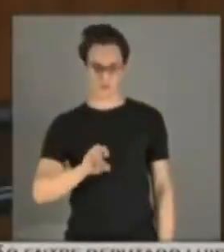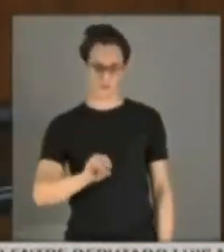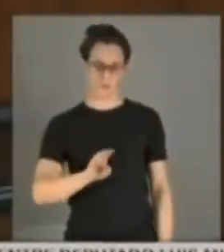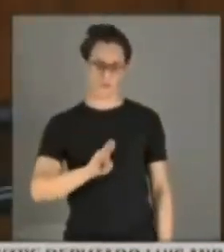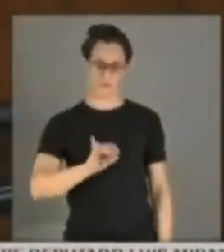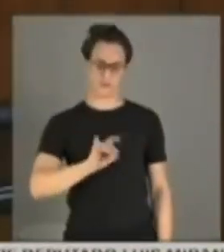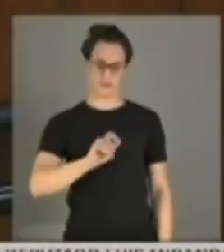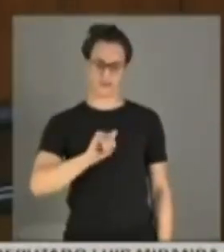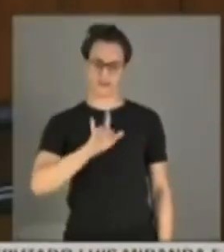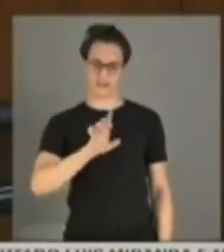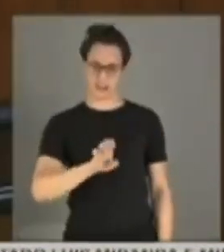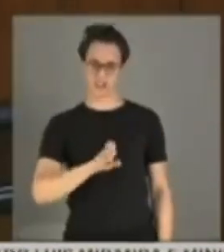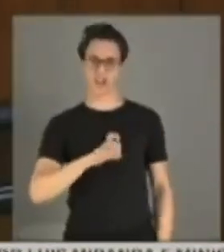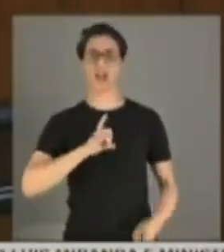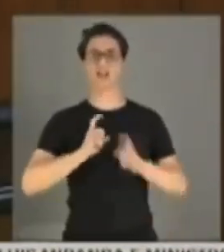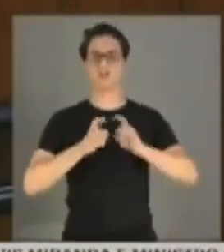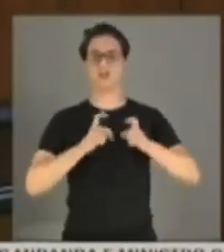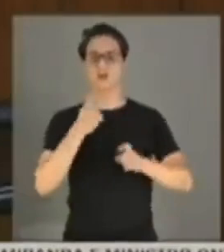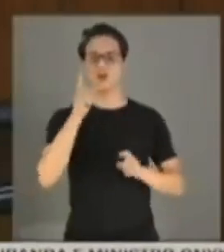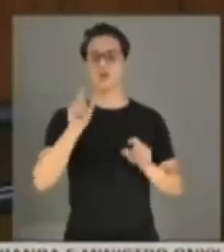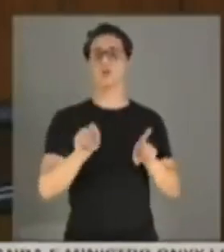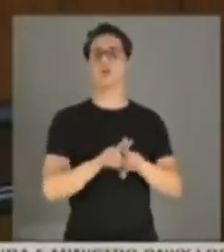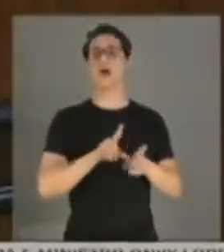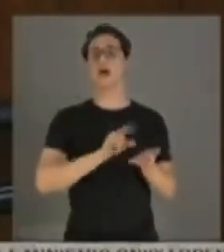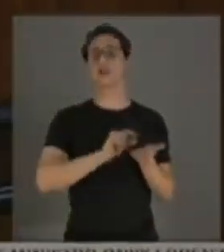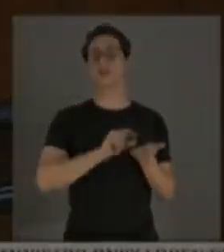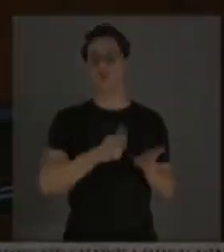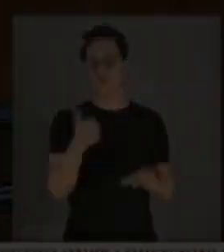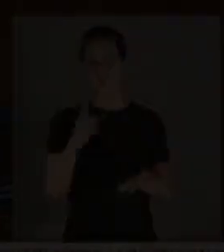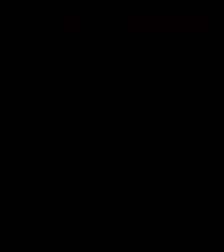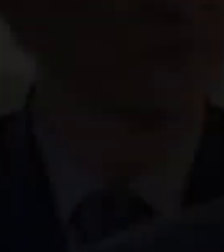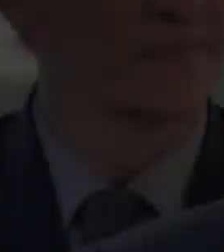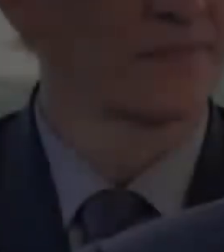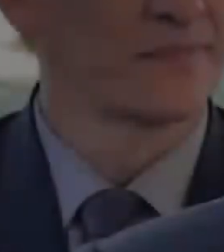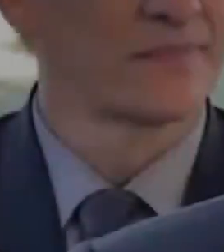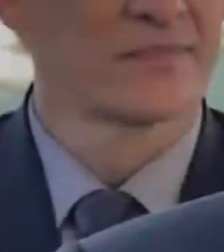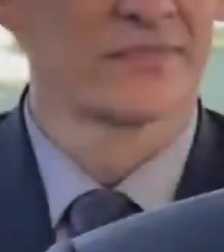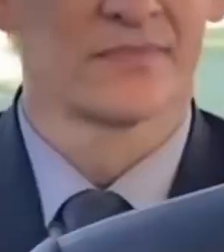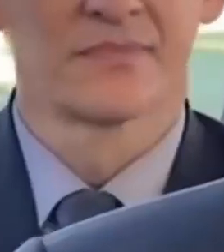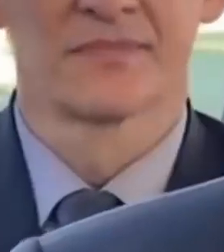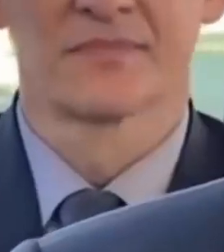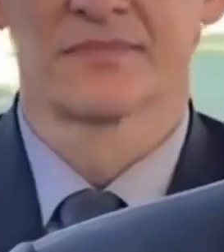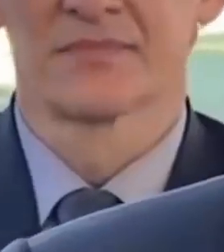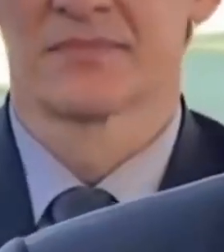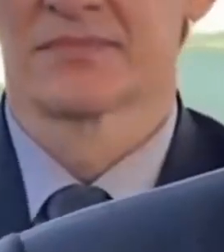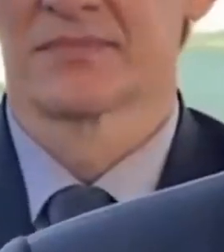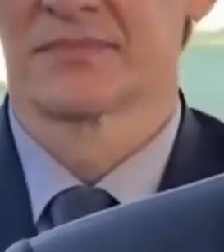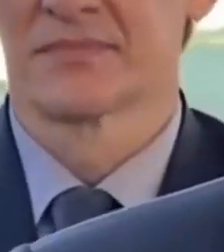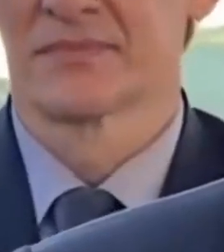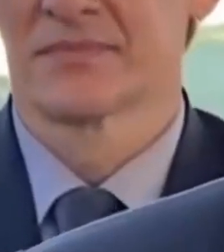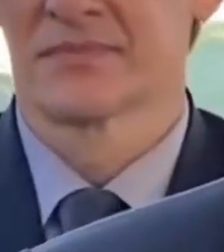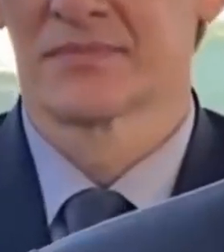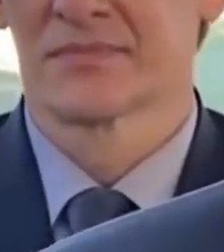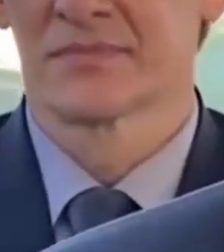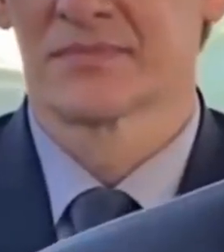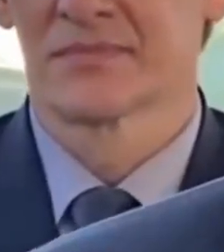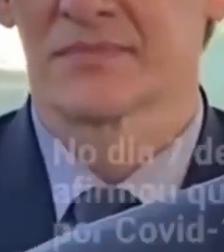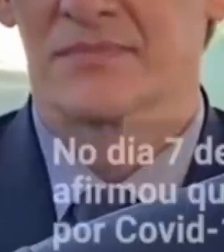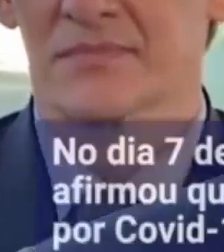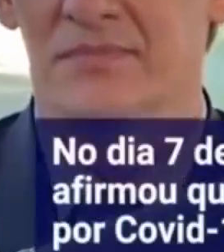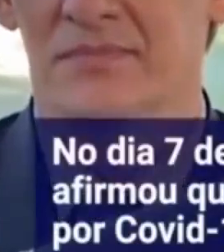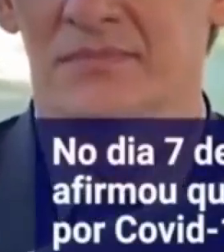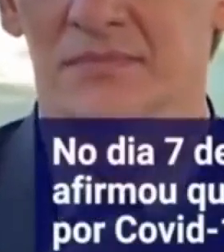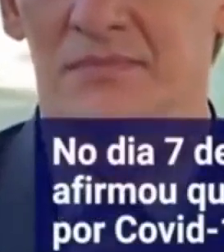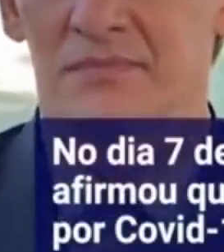TCU e tal, e depois eu vou passar o sabão do senador Fabiano Contarato. Olha, e a primeira mão para vocês aí, não é